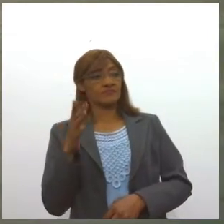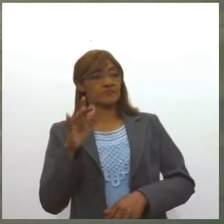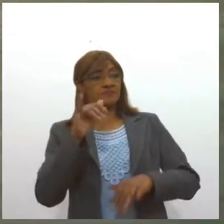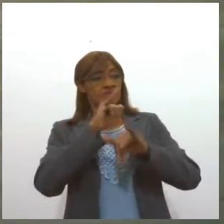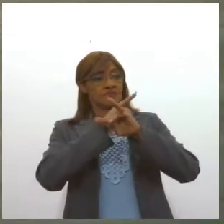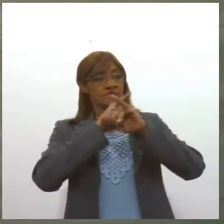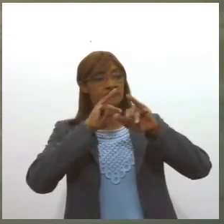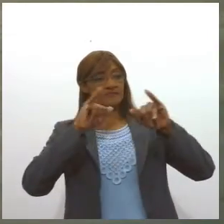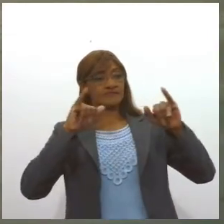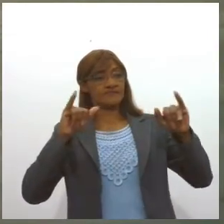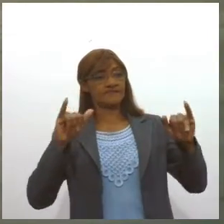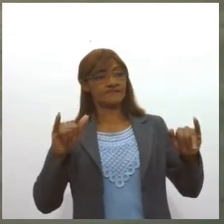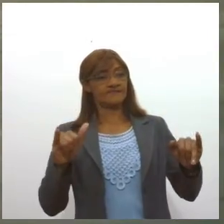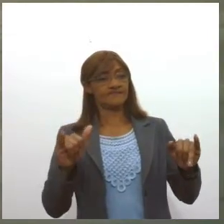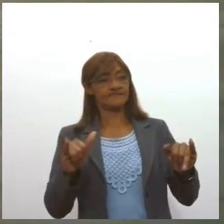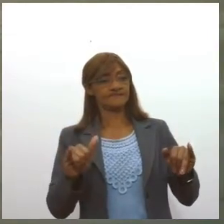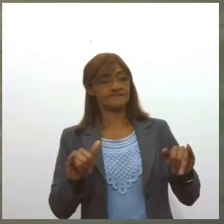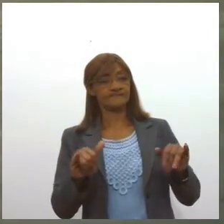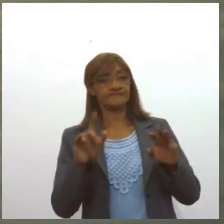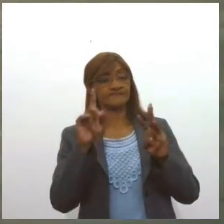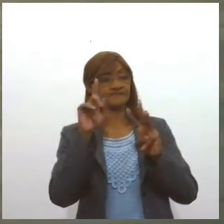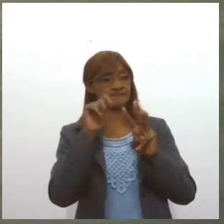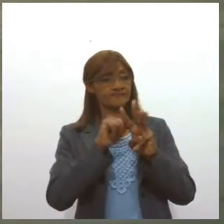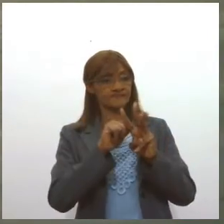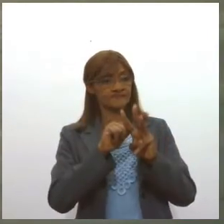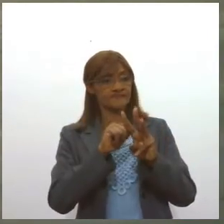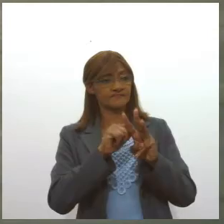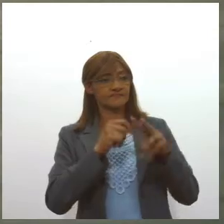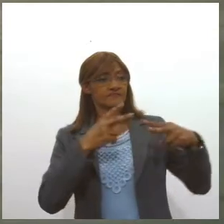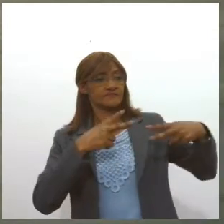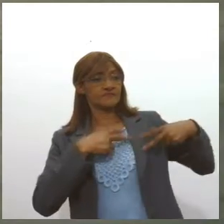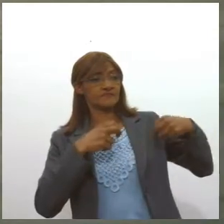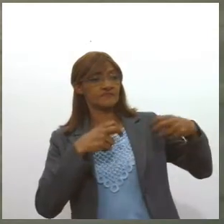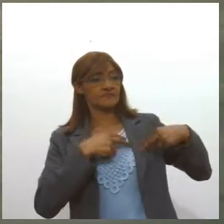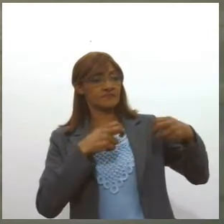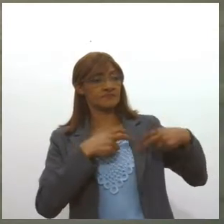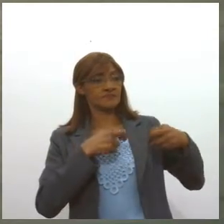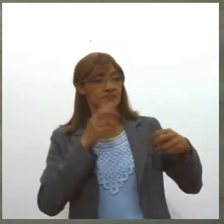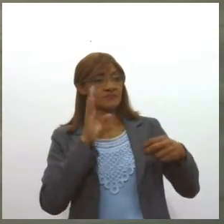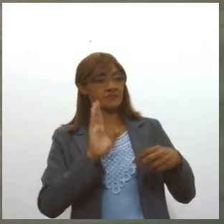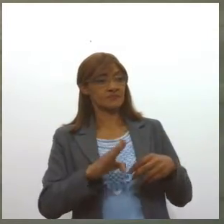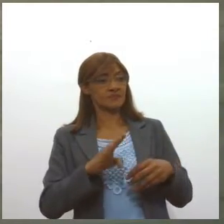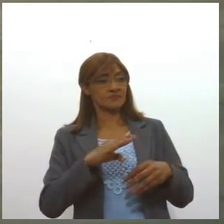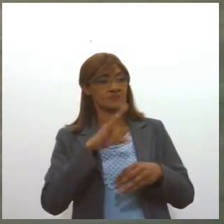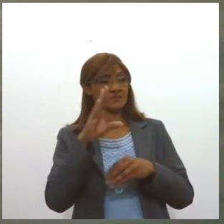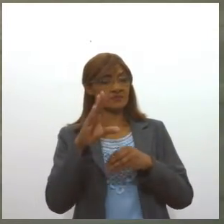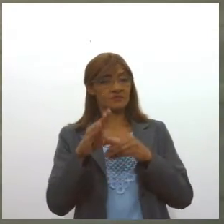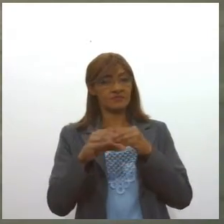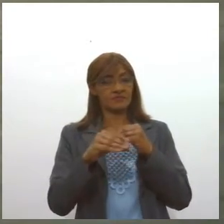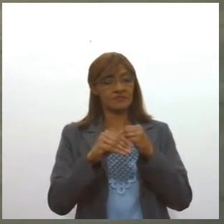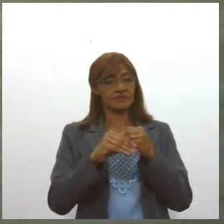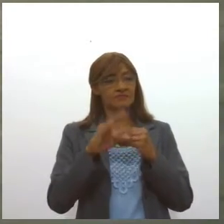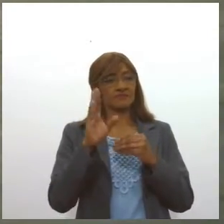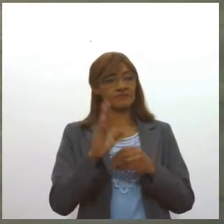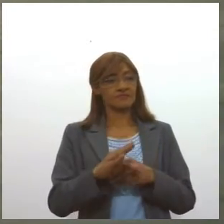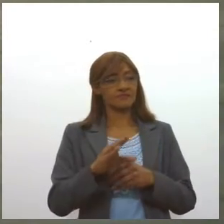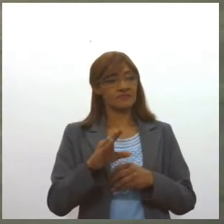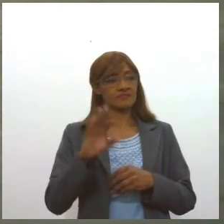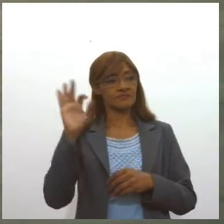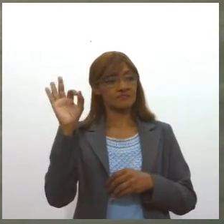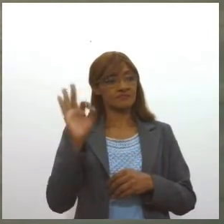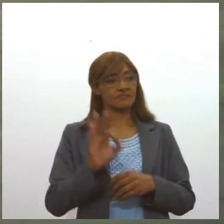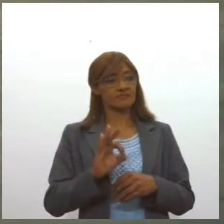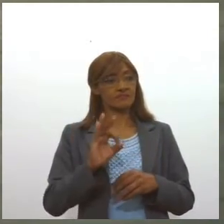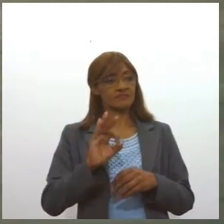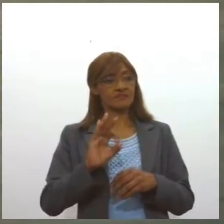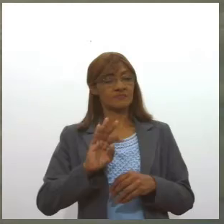os próximos três meses, a Petrobras vai implementar um reajuste na tarifa do gás natural em todo